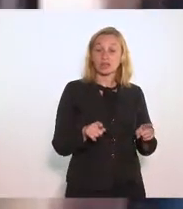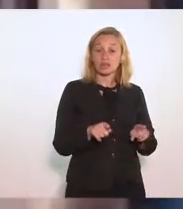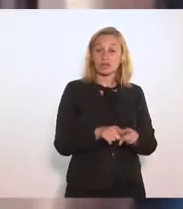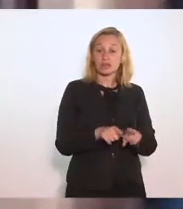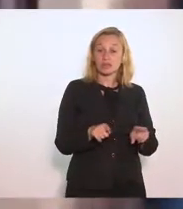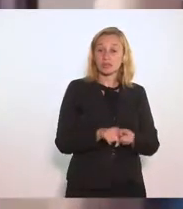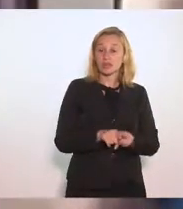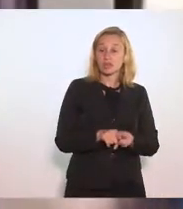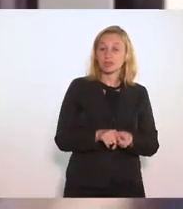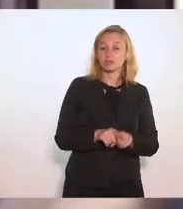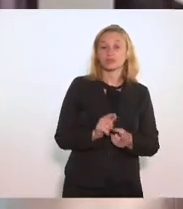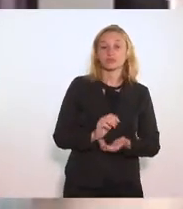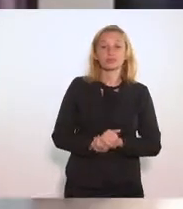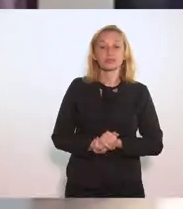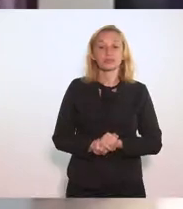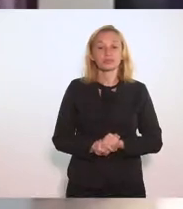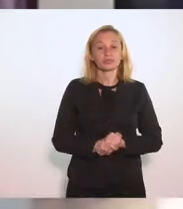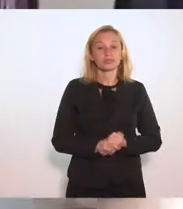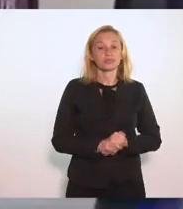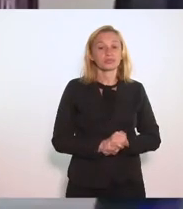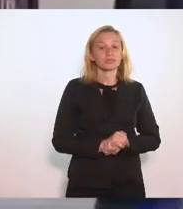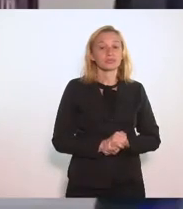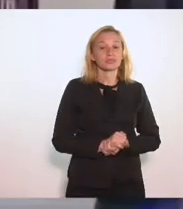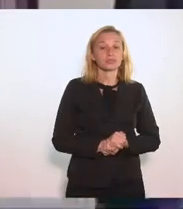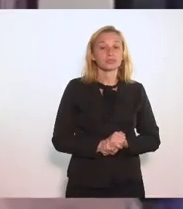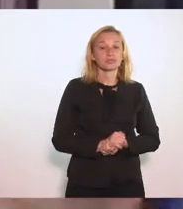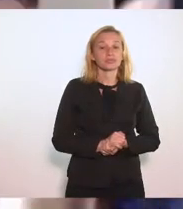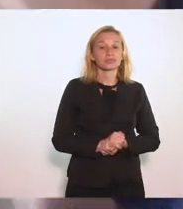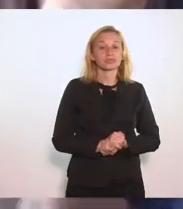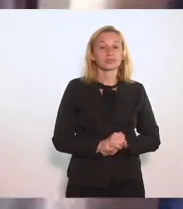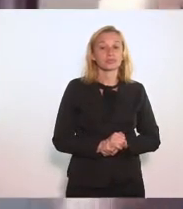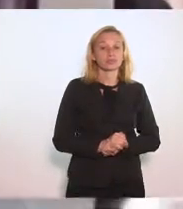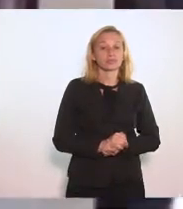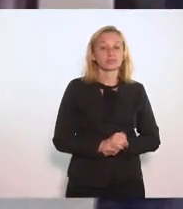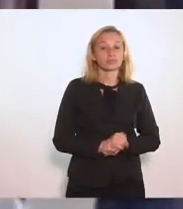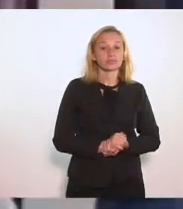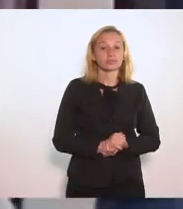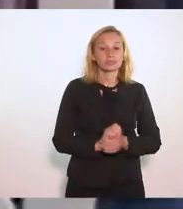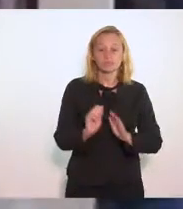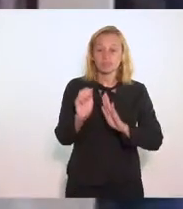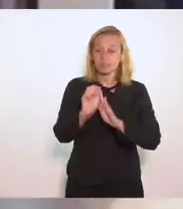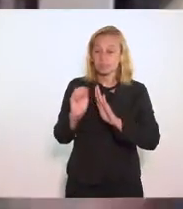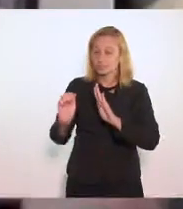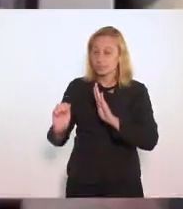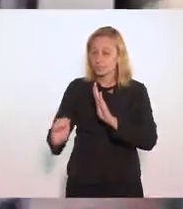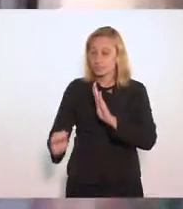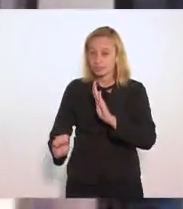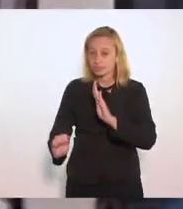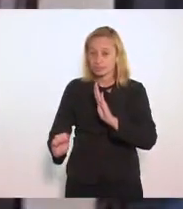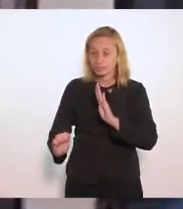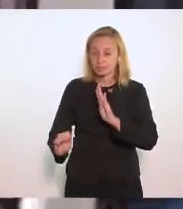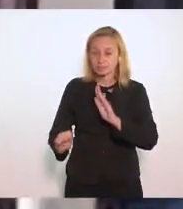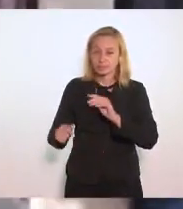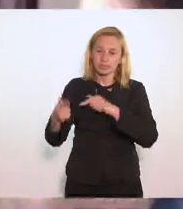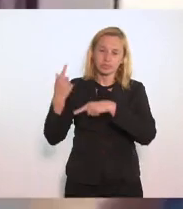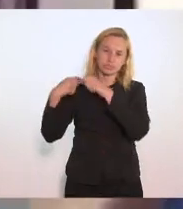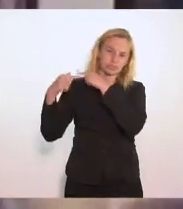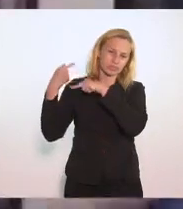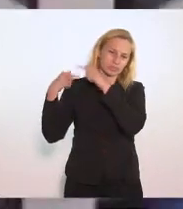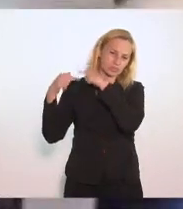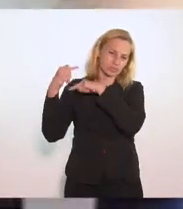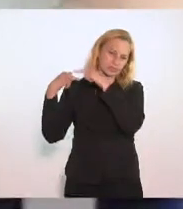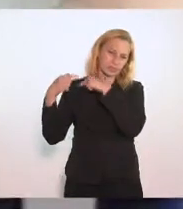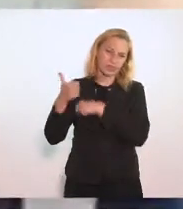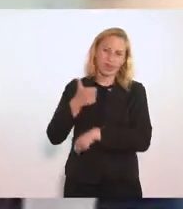O culto Da ancestralidade A ancestralidade A